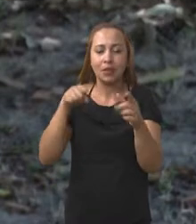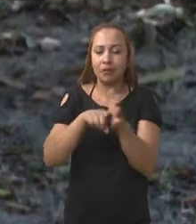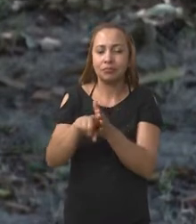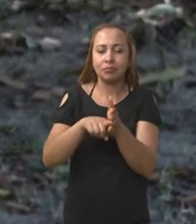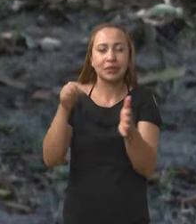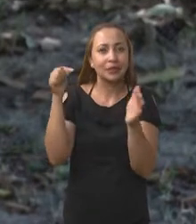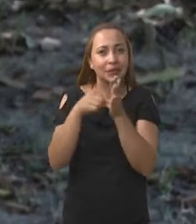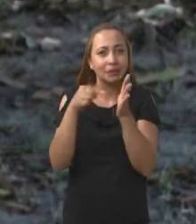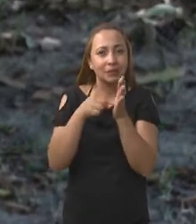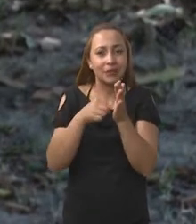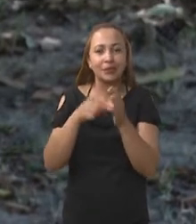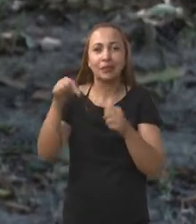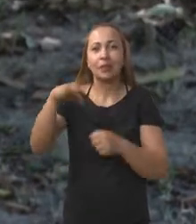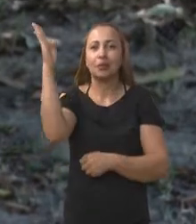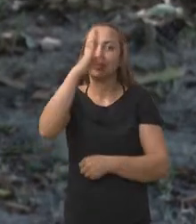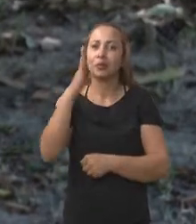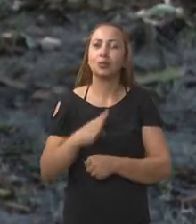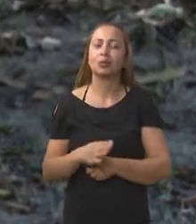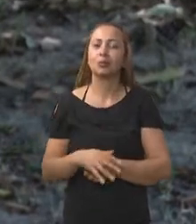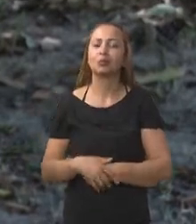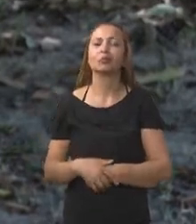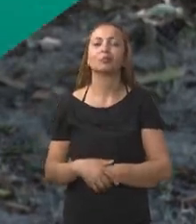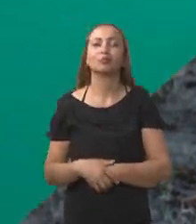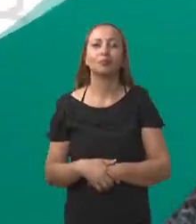aplicada nesta área no Brasil.